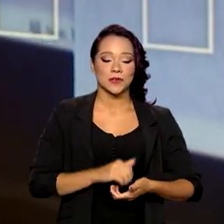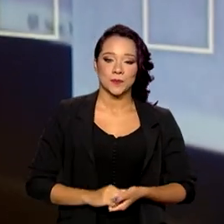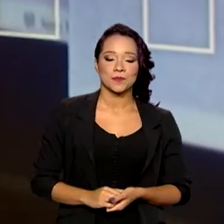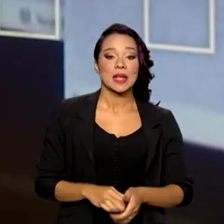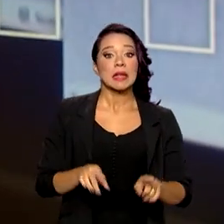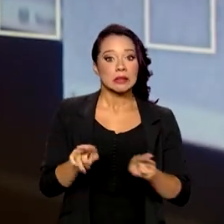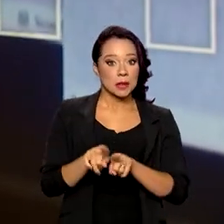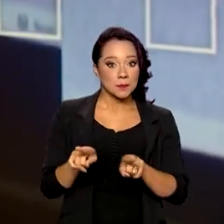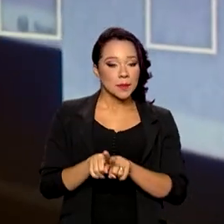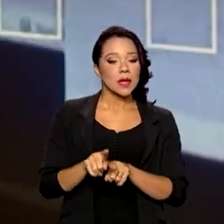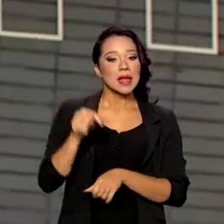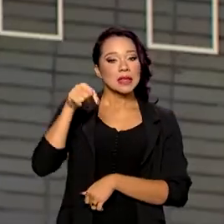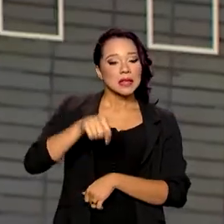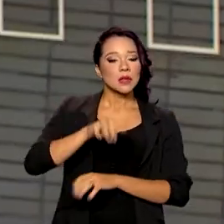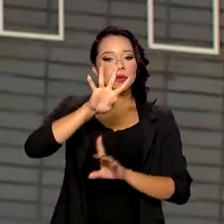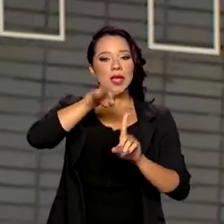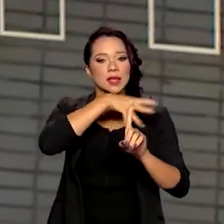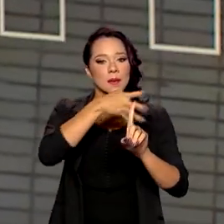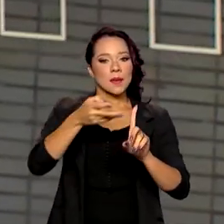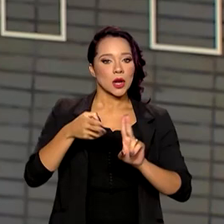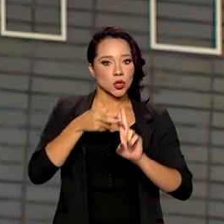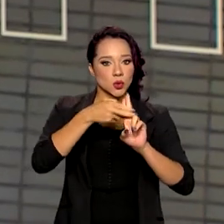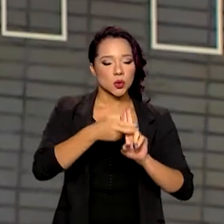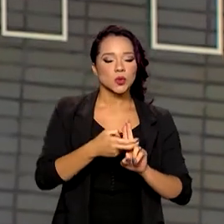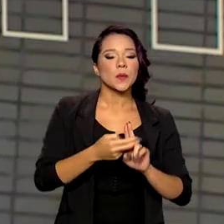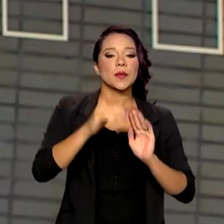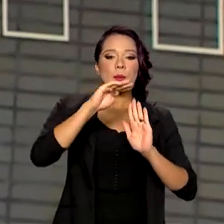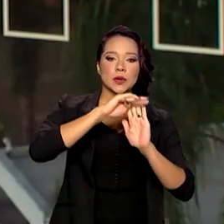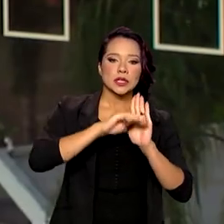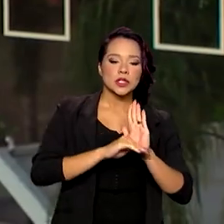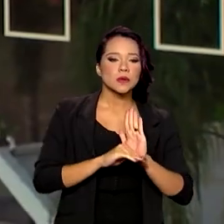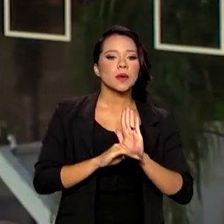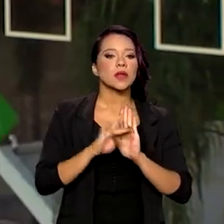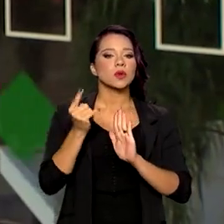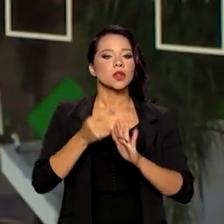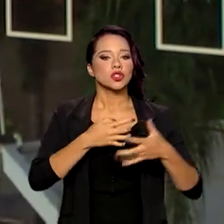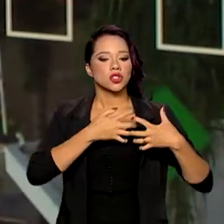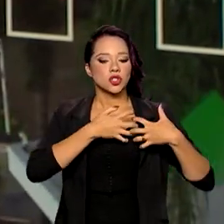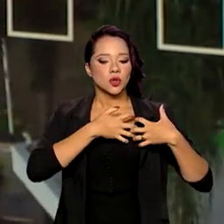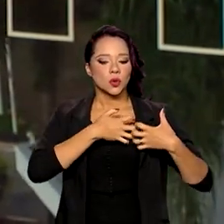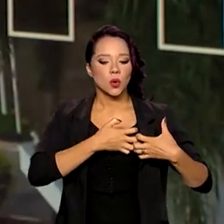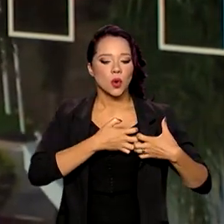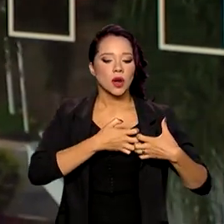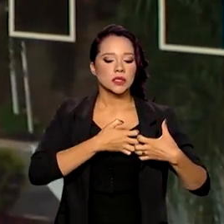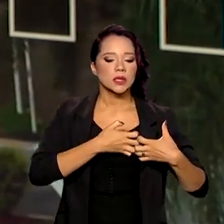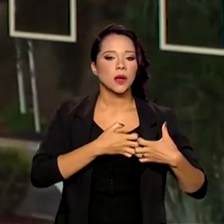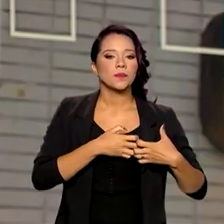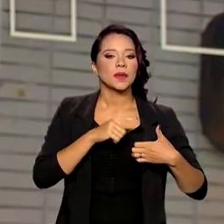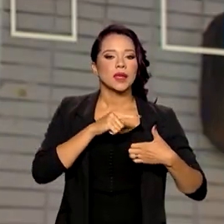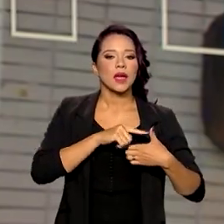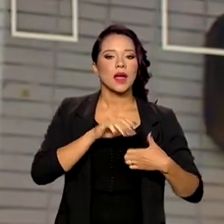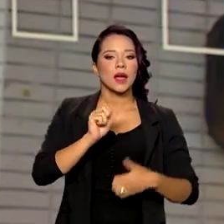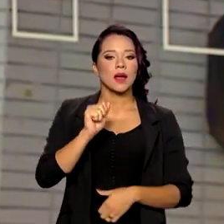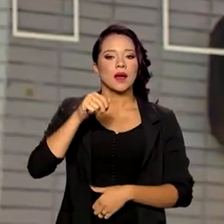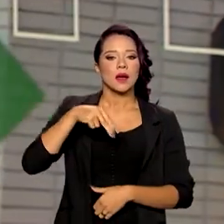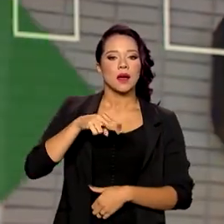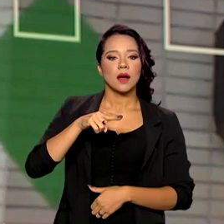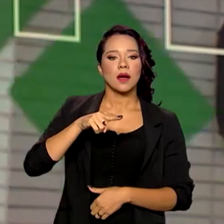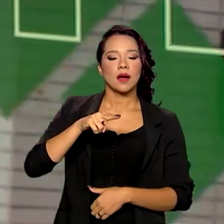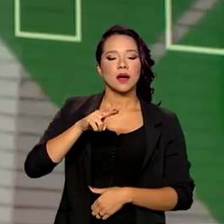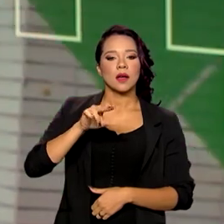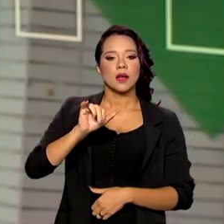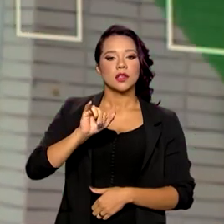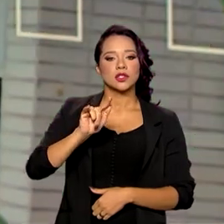dentro da tabela do SUS, os procedimentos de intervenção coronária percutânea, que nós chamamos de angioplastia primária,